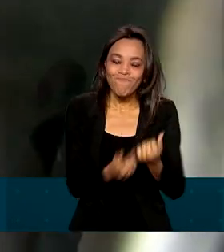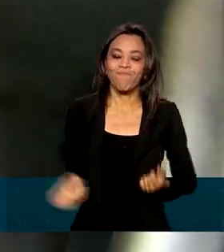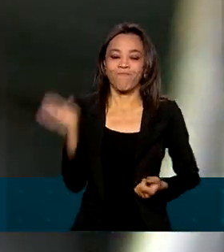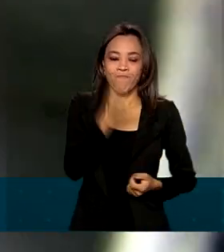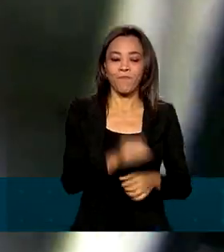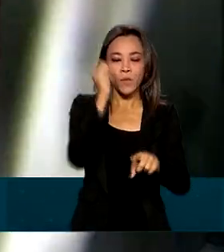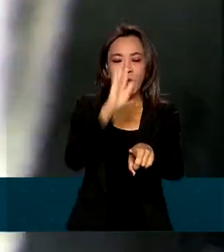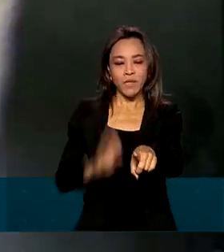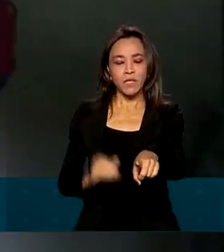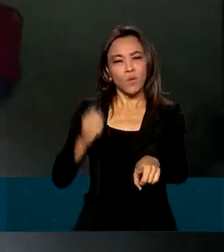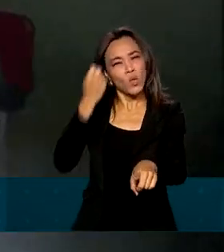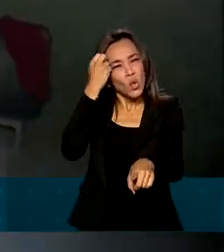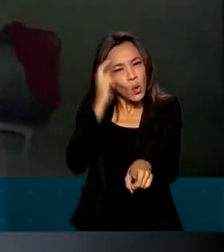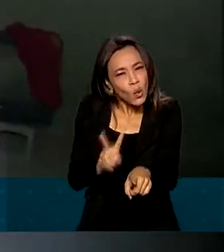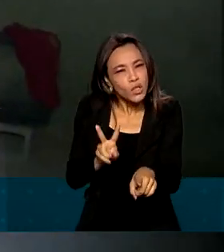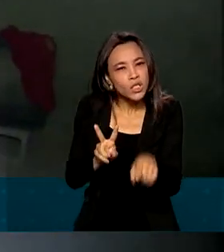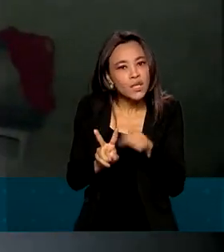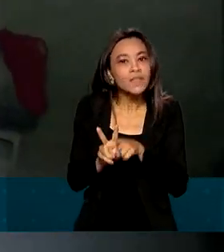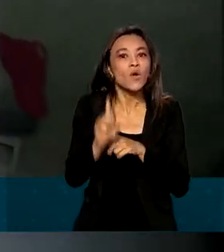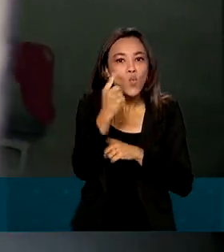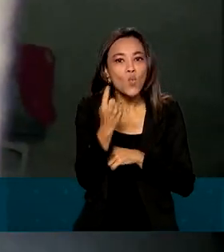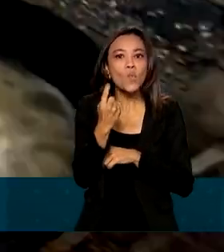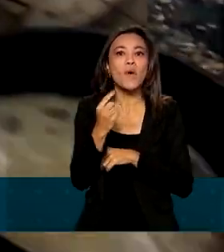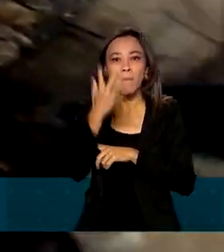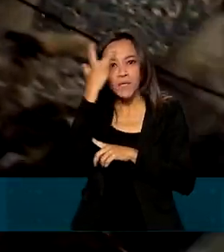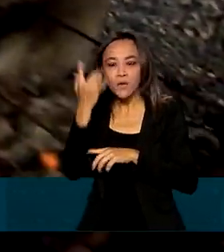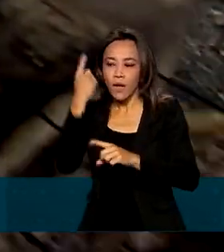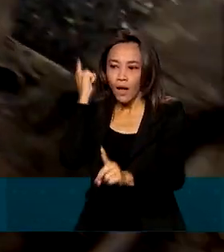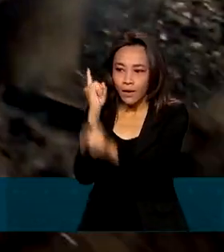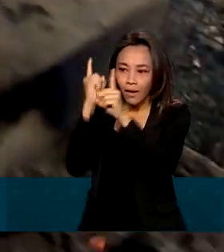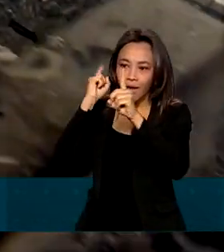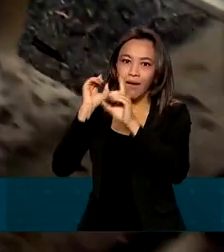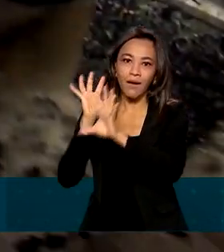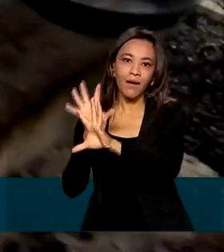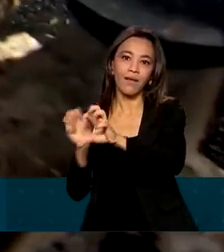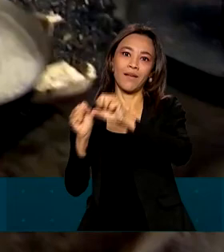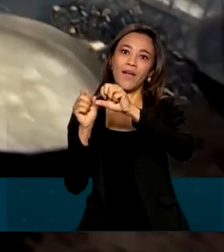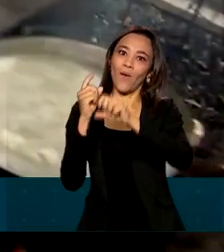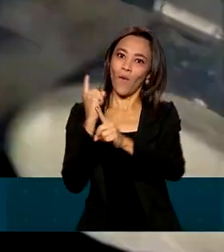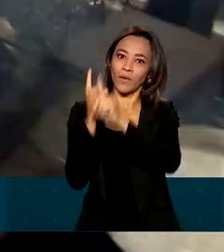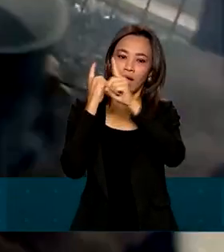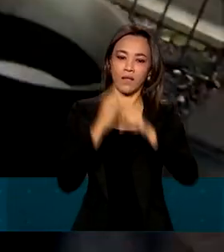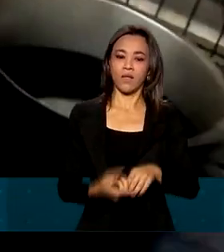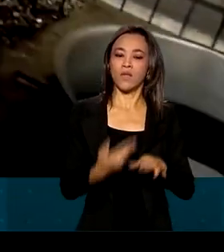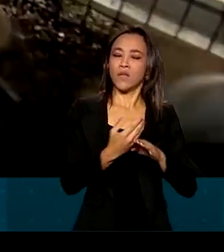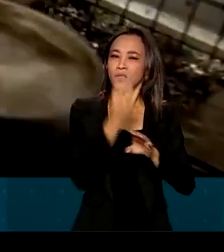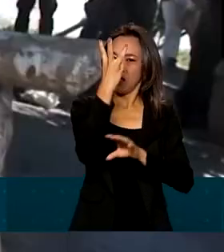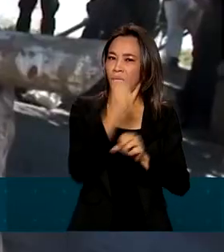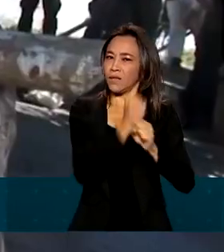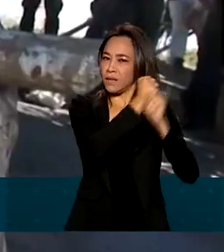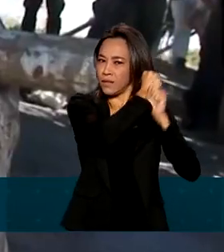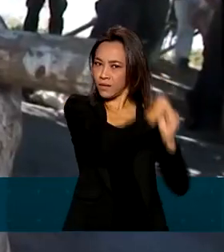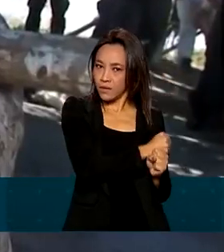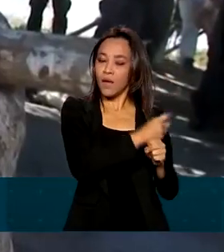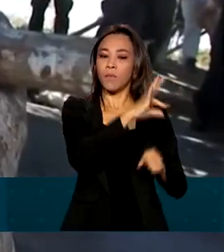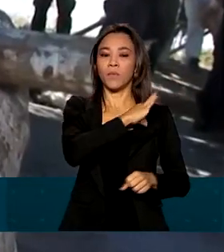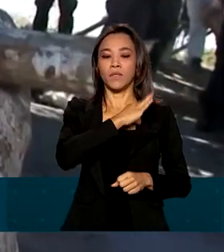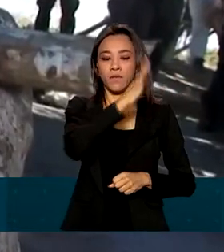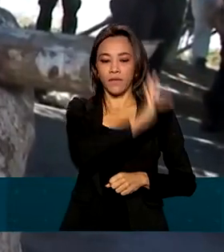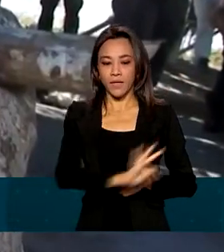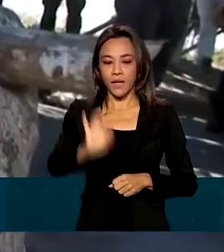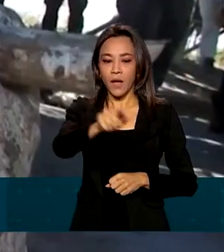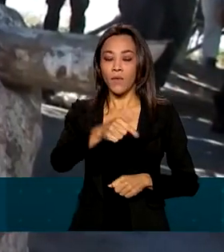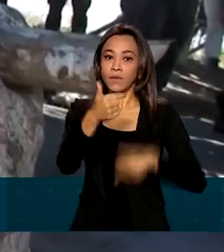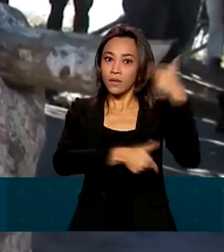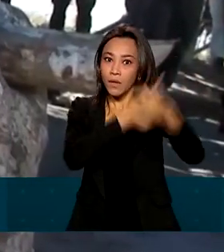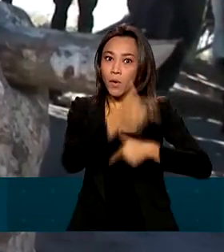a cada dois dias e meio, uma vítima é resgatada. Nos últimos três anos, a Polícia Federal realizou mais de 200